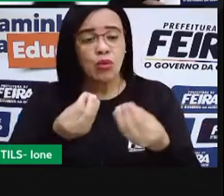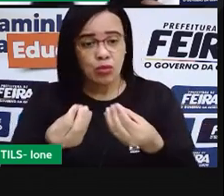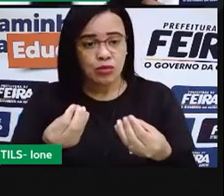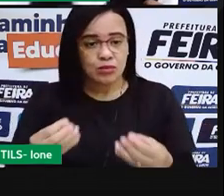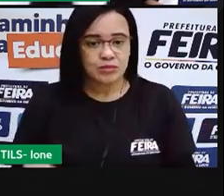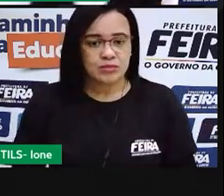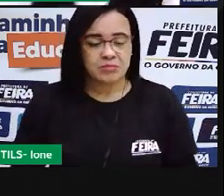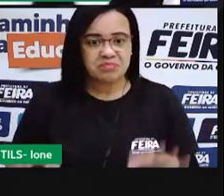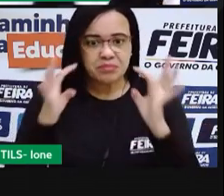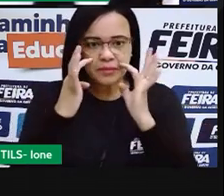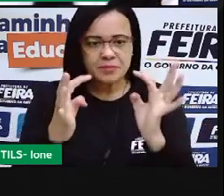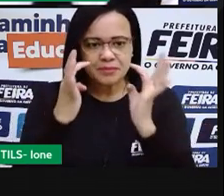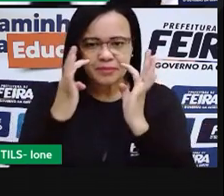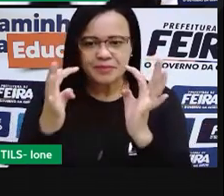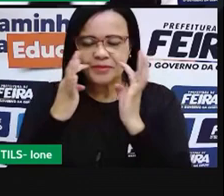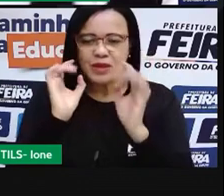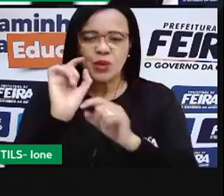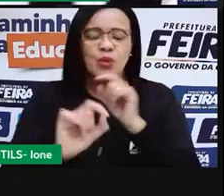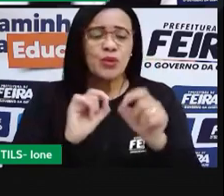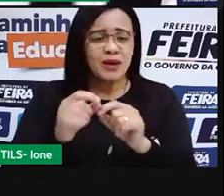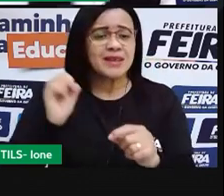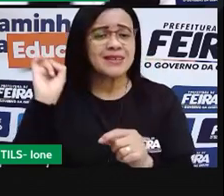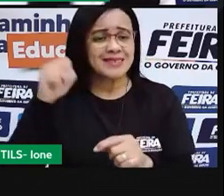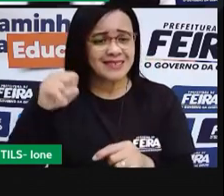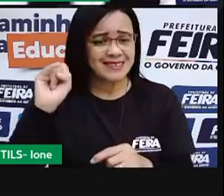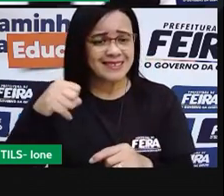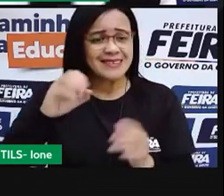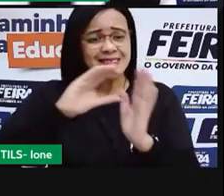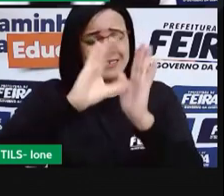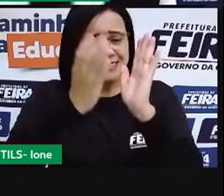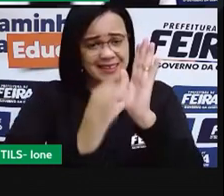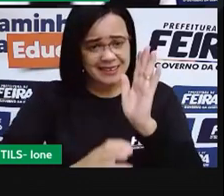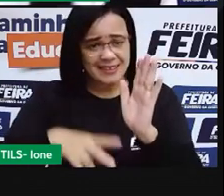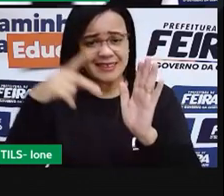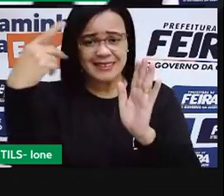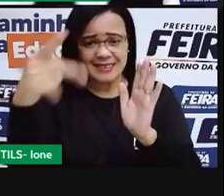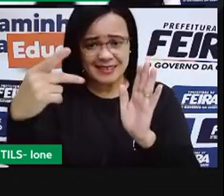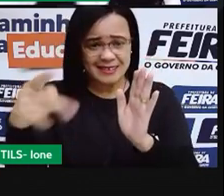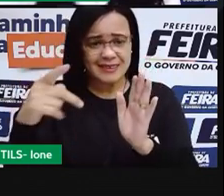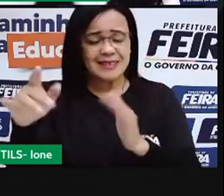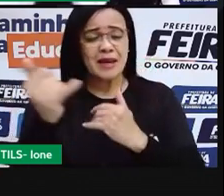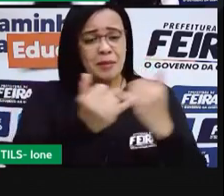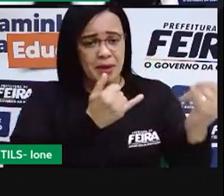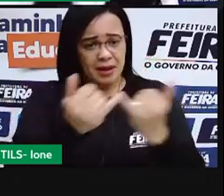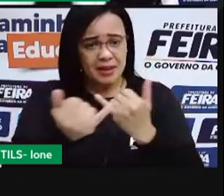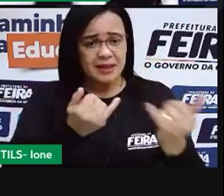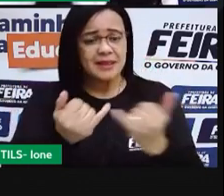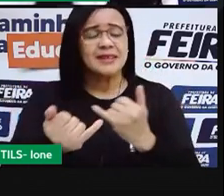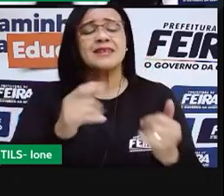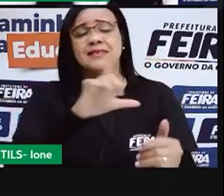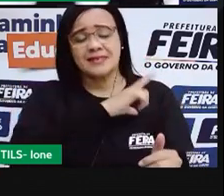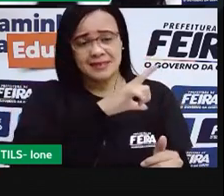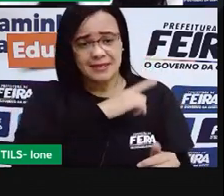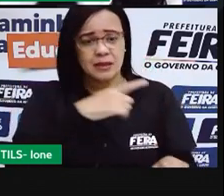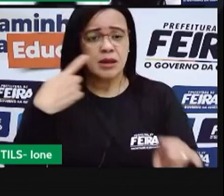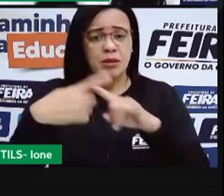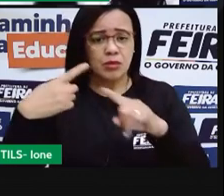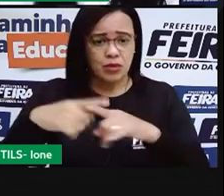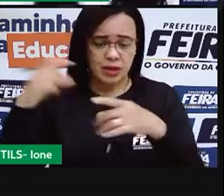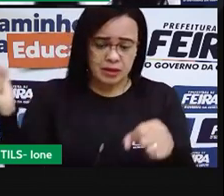sim, eles têm características semelhantes, porque eles foram construídos